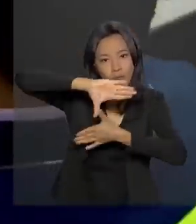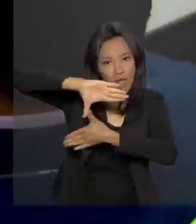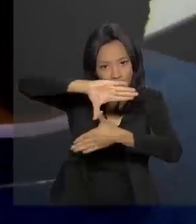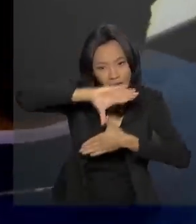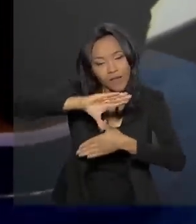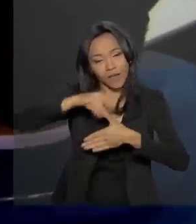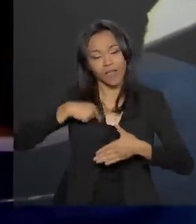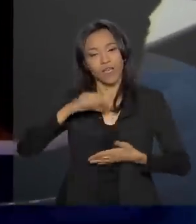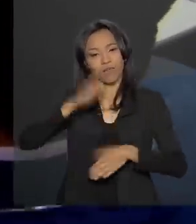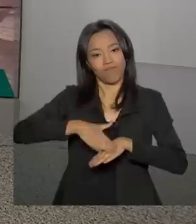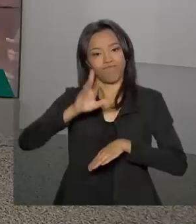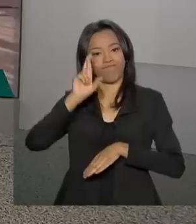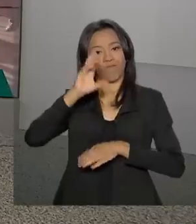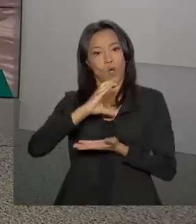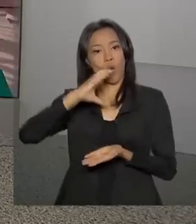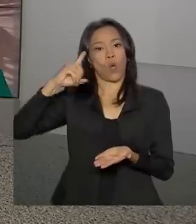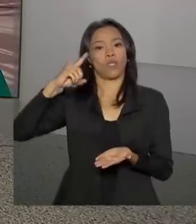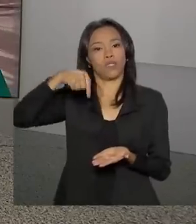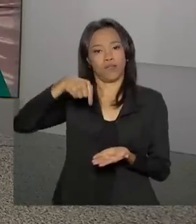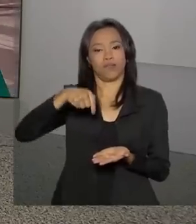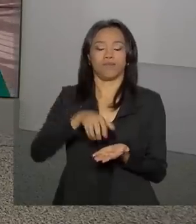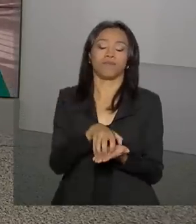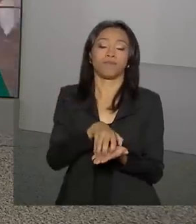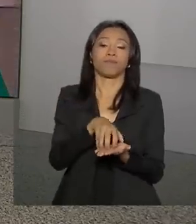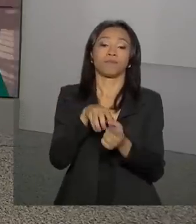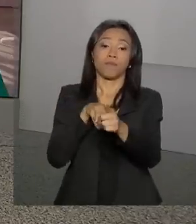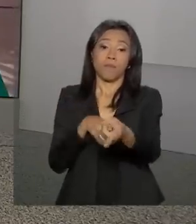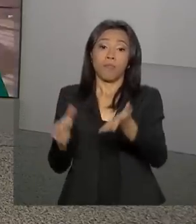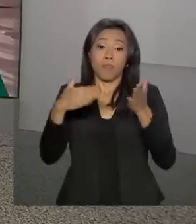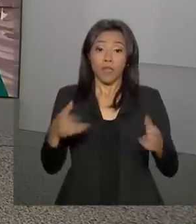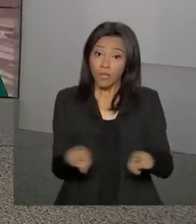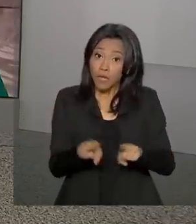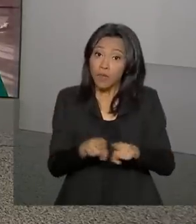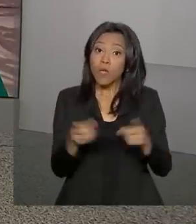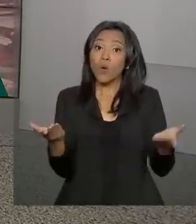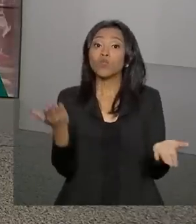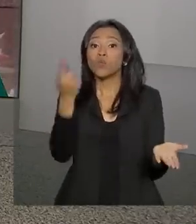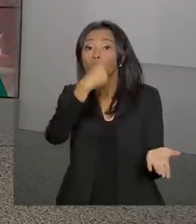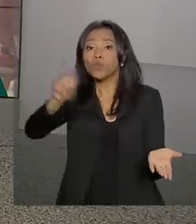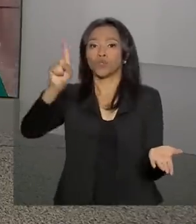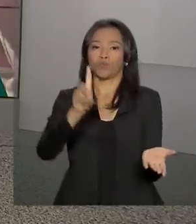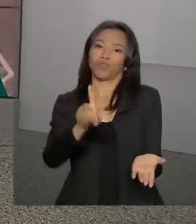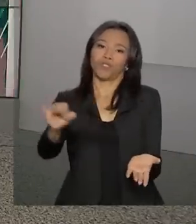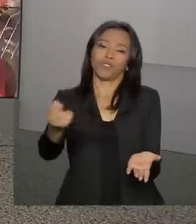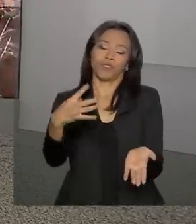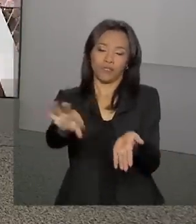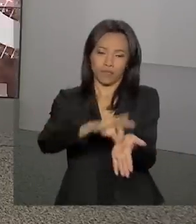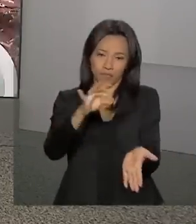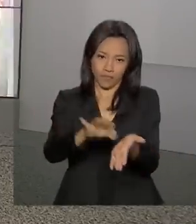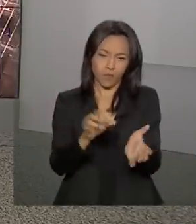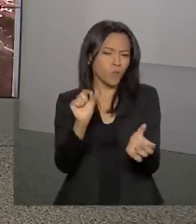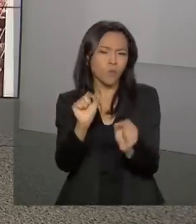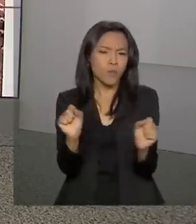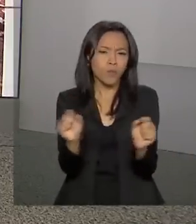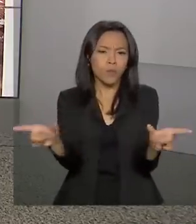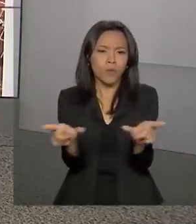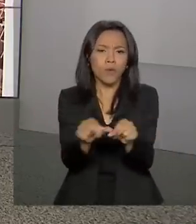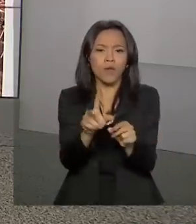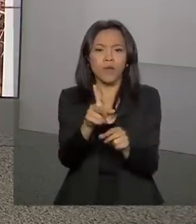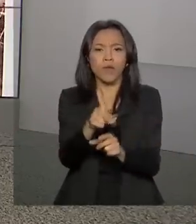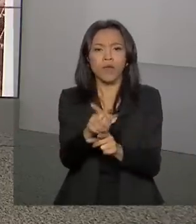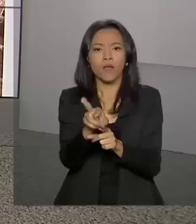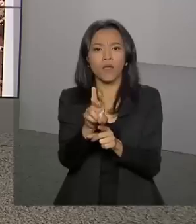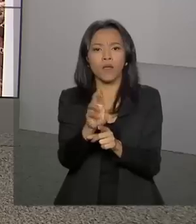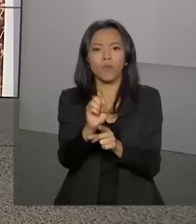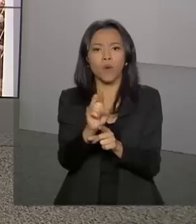do evento. Hoje é também o último dia para se inscrever no programa Universidade para Todos, o ProUni. Os candidatos